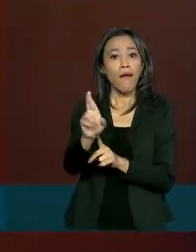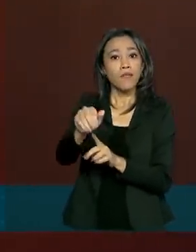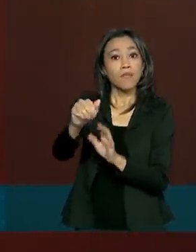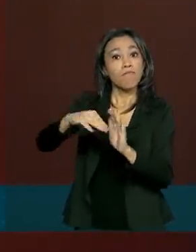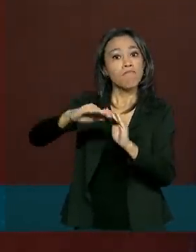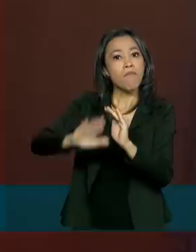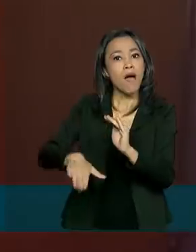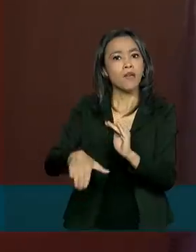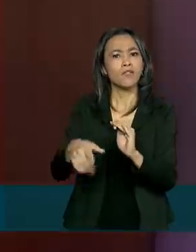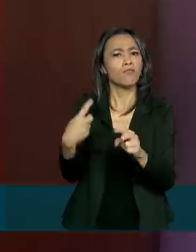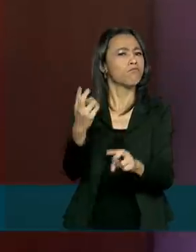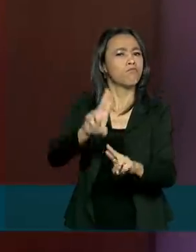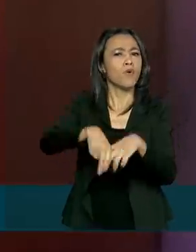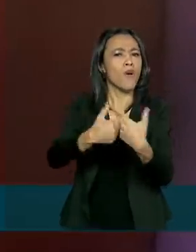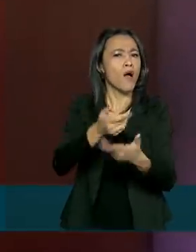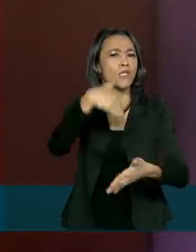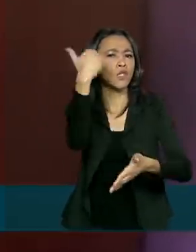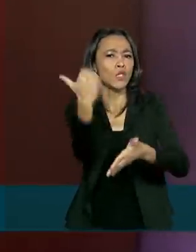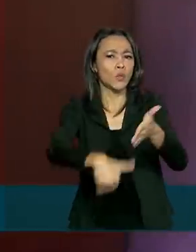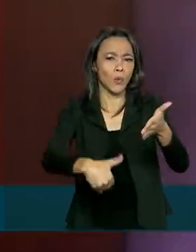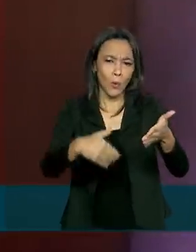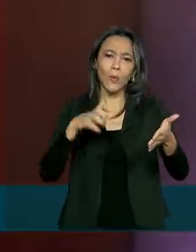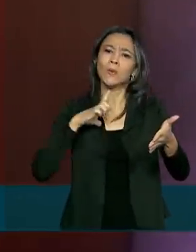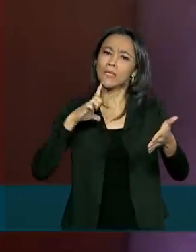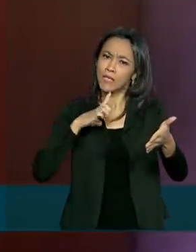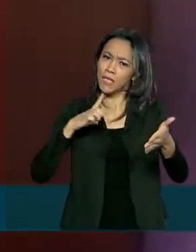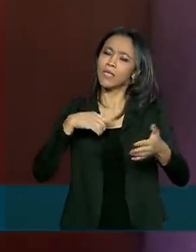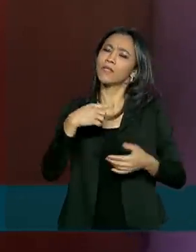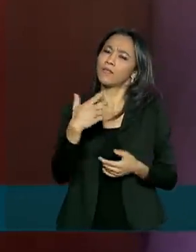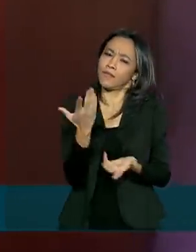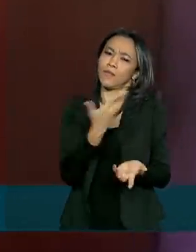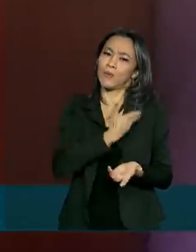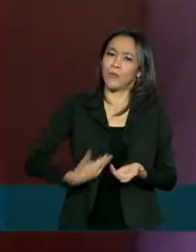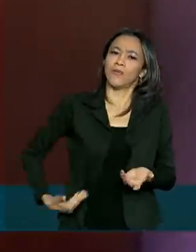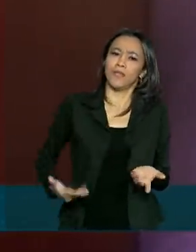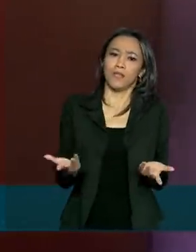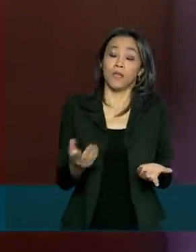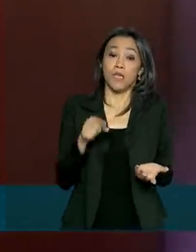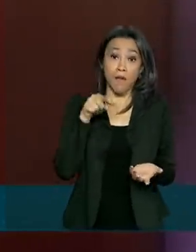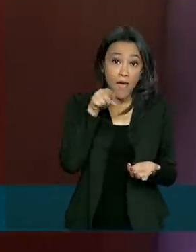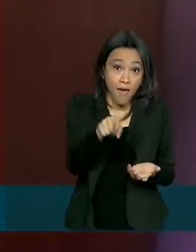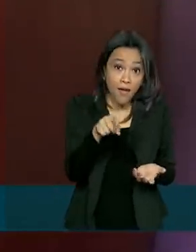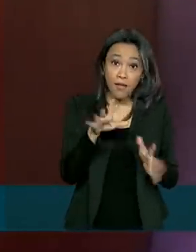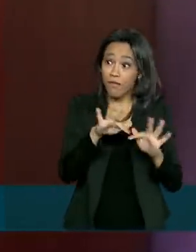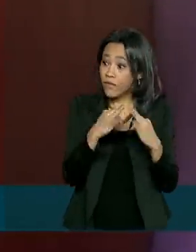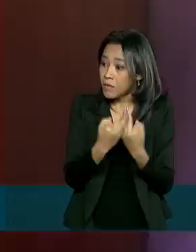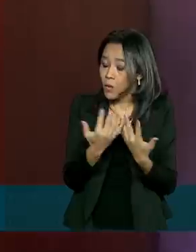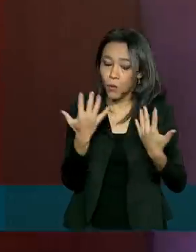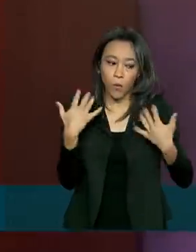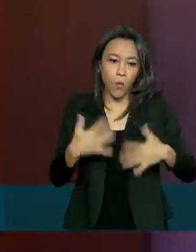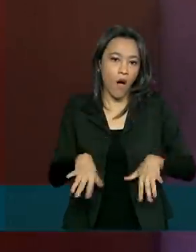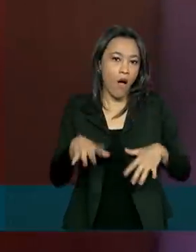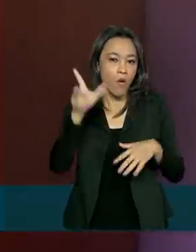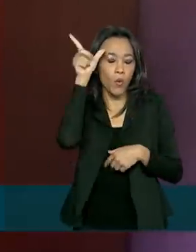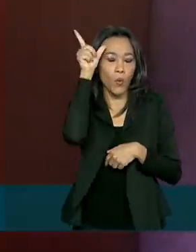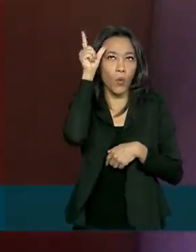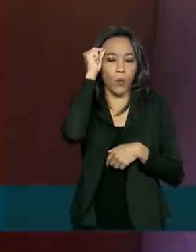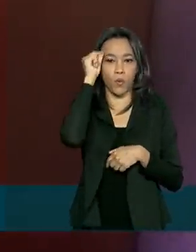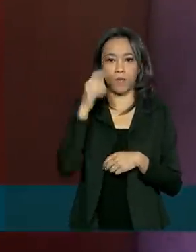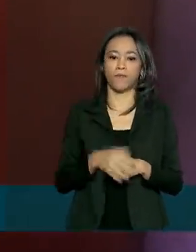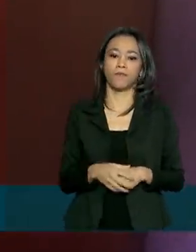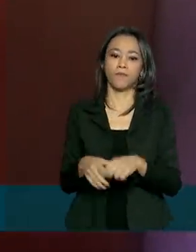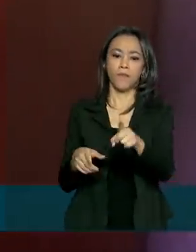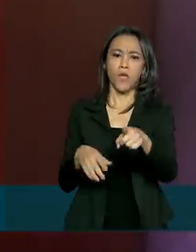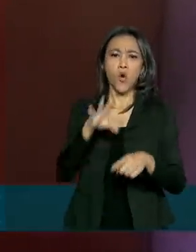baixa por causa do desconto tarifário do governo federal. Para ela e a família, foi um alívio. A minha